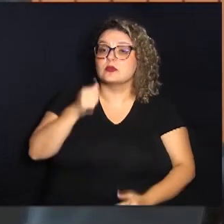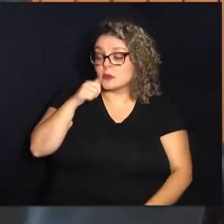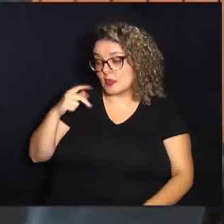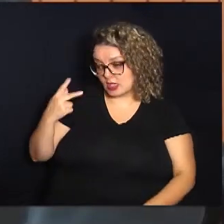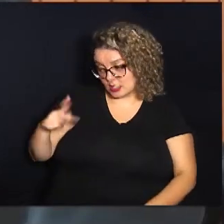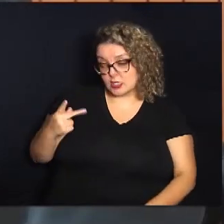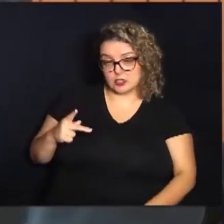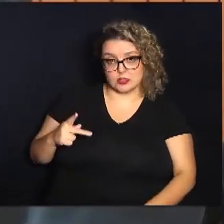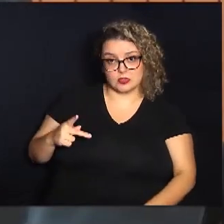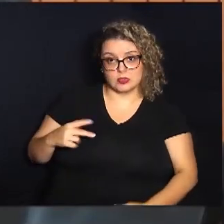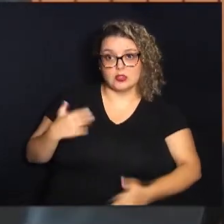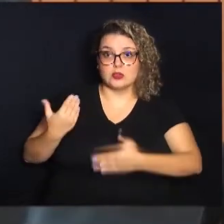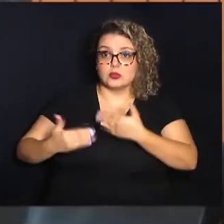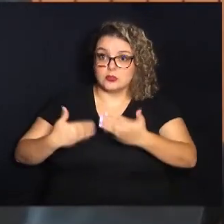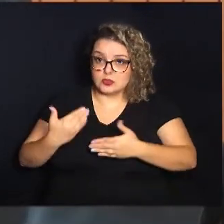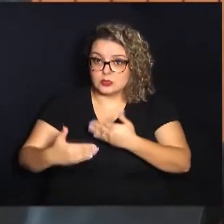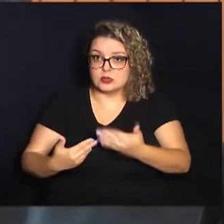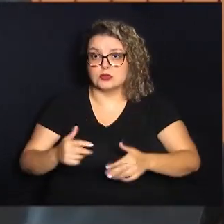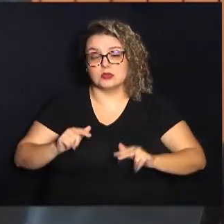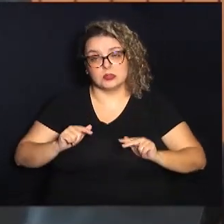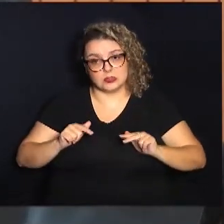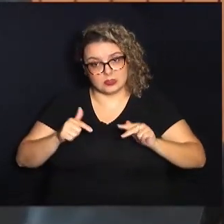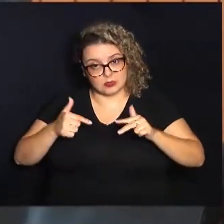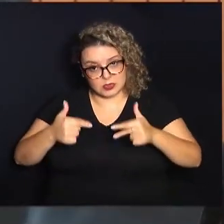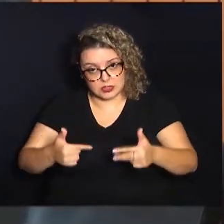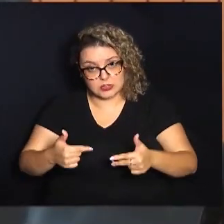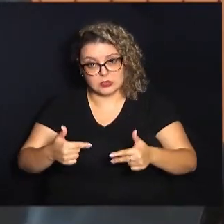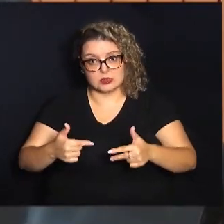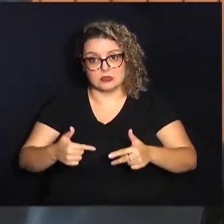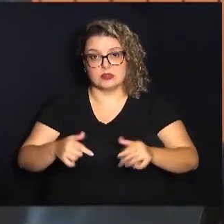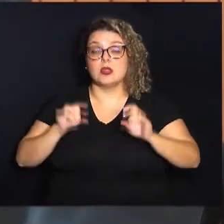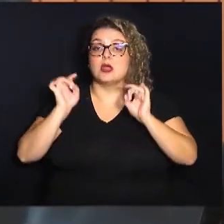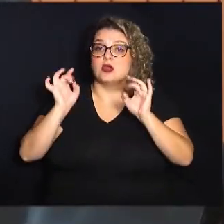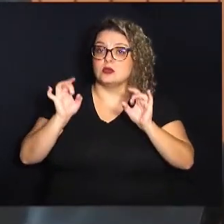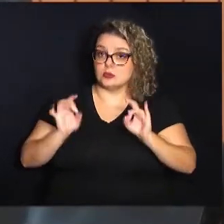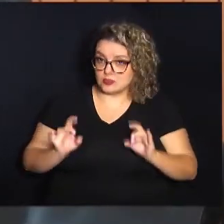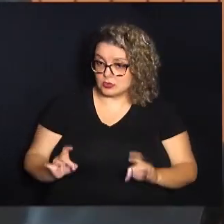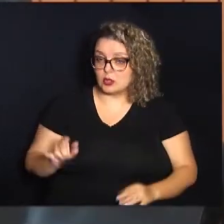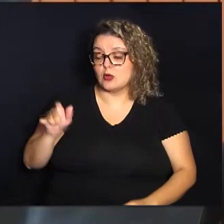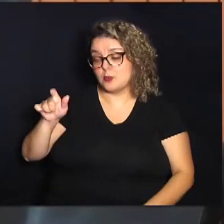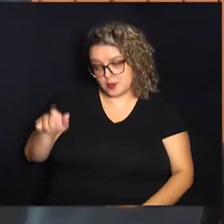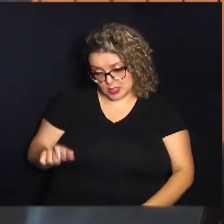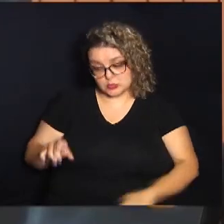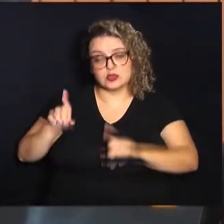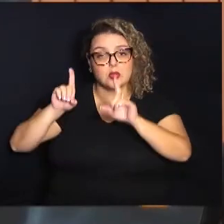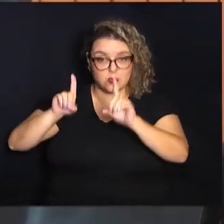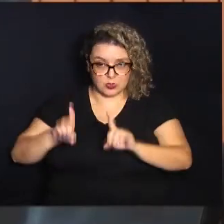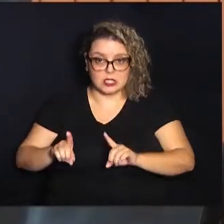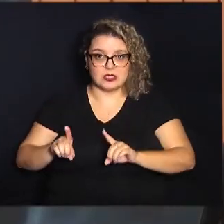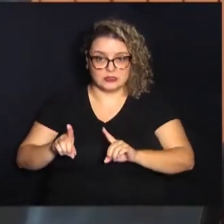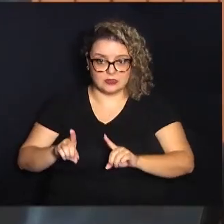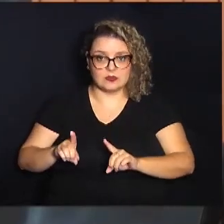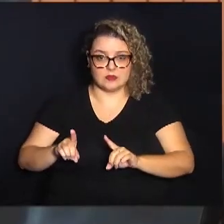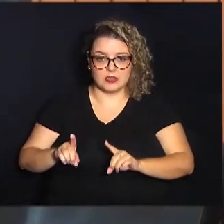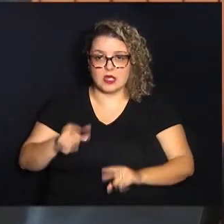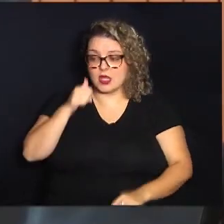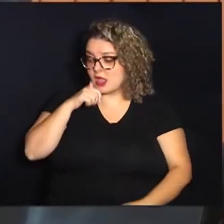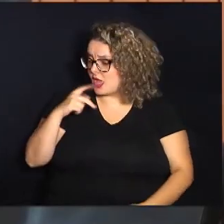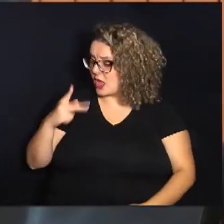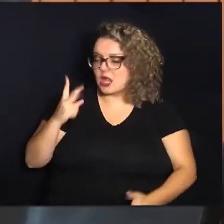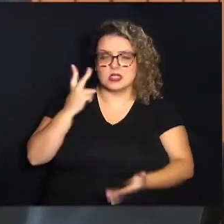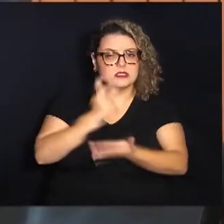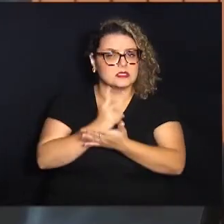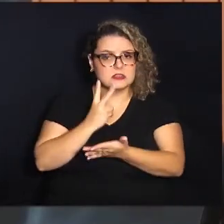no decorrer da sua militância, especificamente como pessoa com deficiência, ela sempre